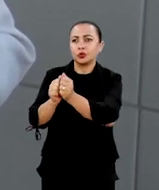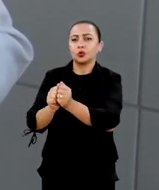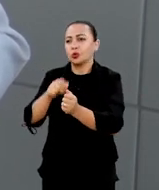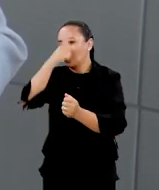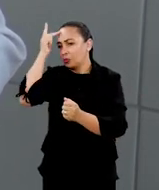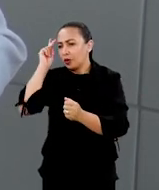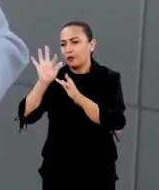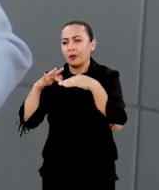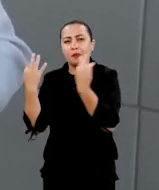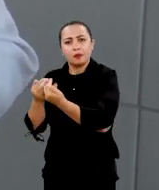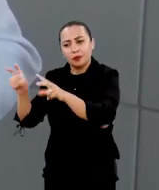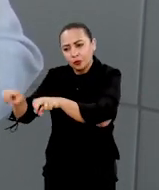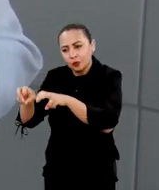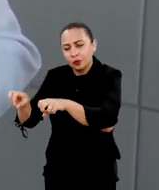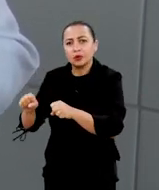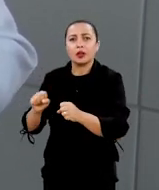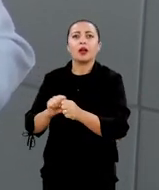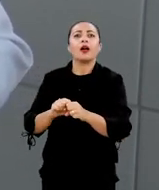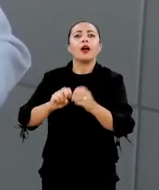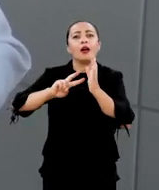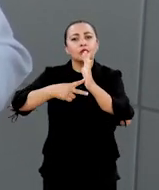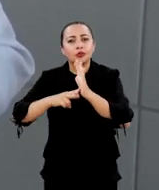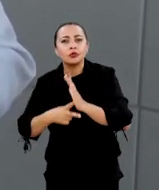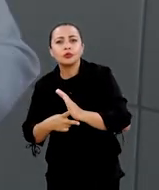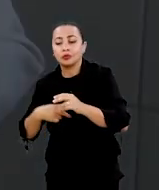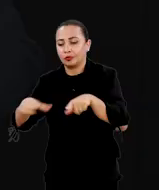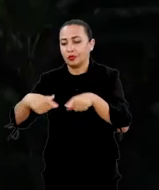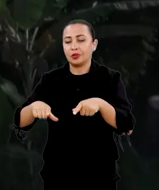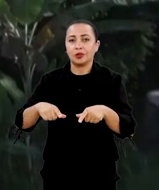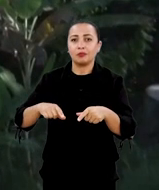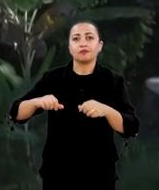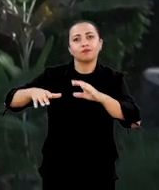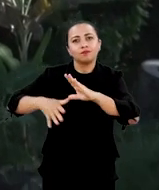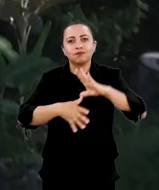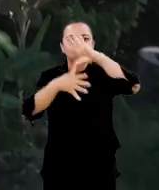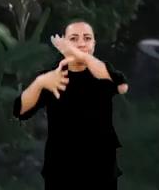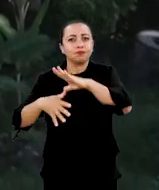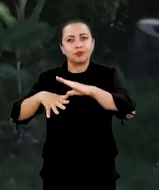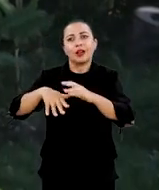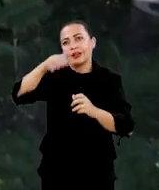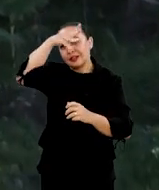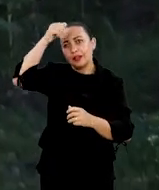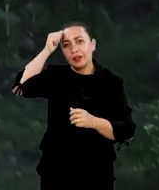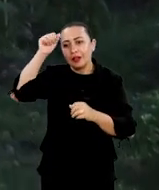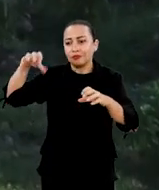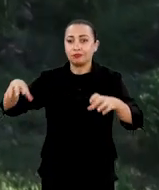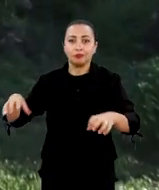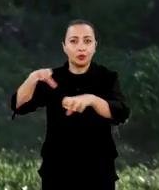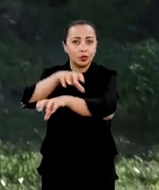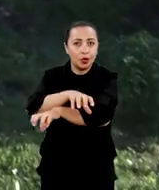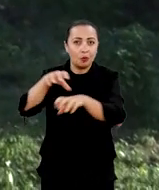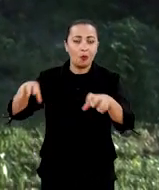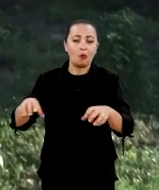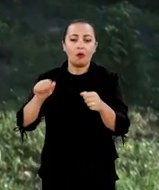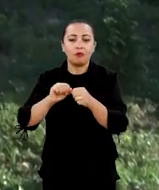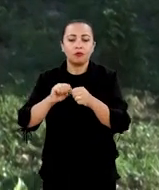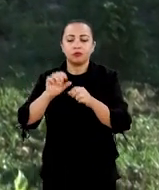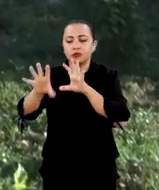os agricultores familiares, as associações que trabalham na Mata Atlântica, que trabalham na Cabruca,